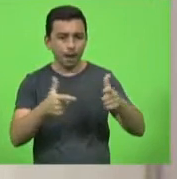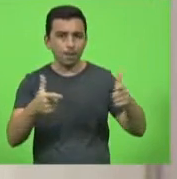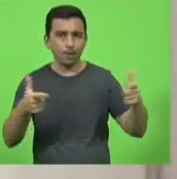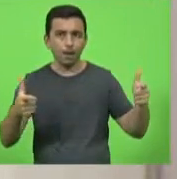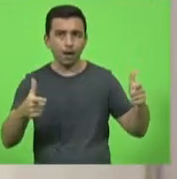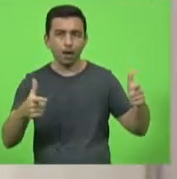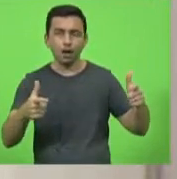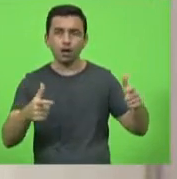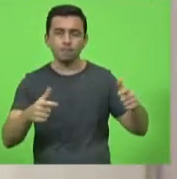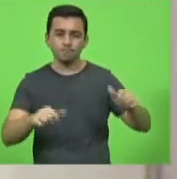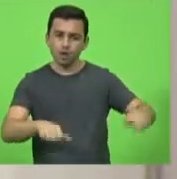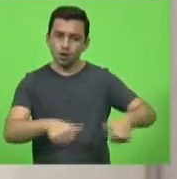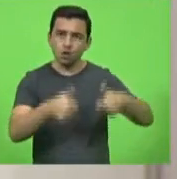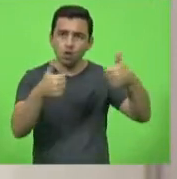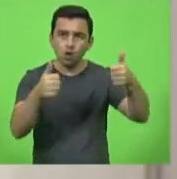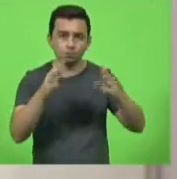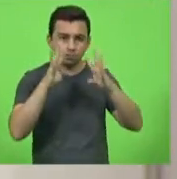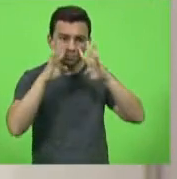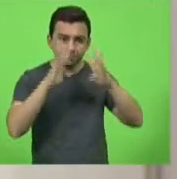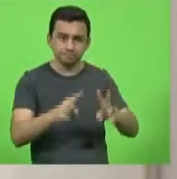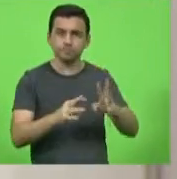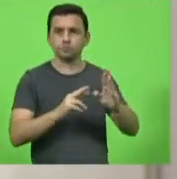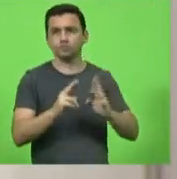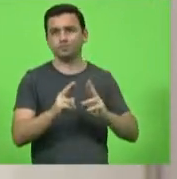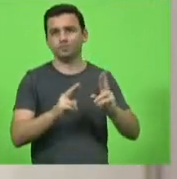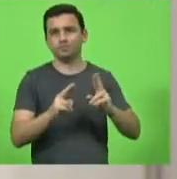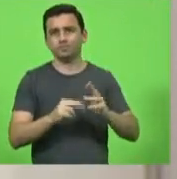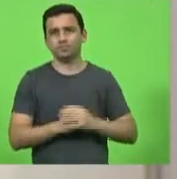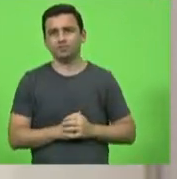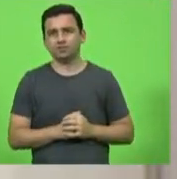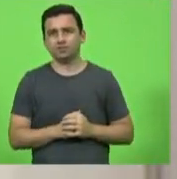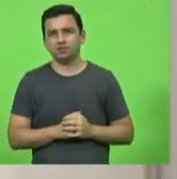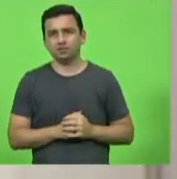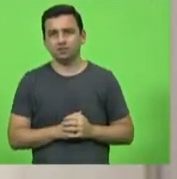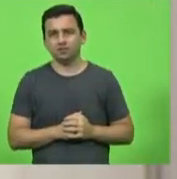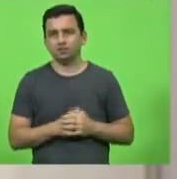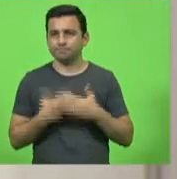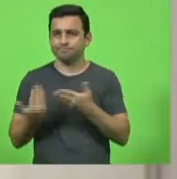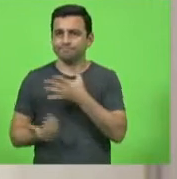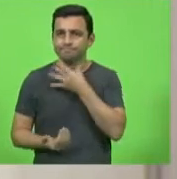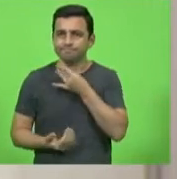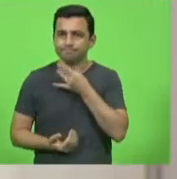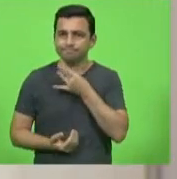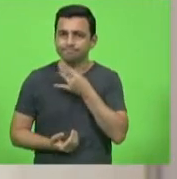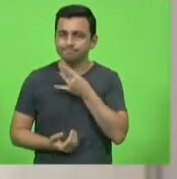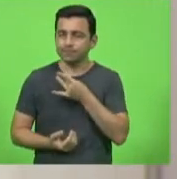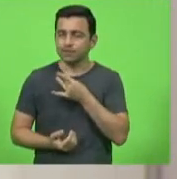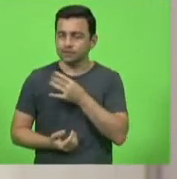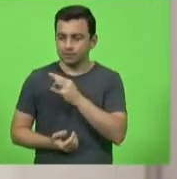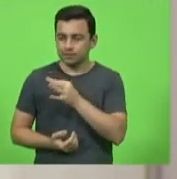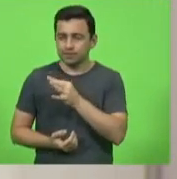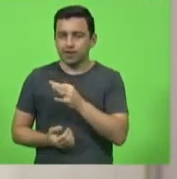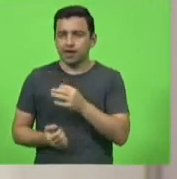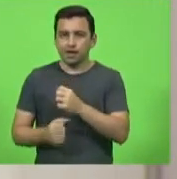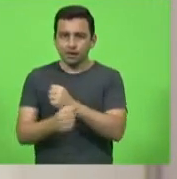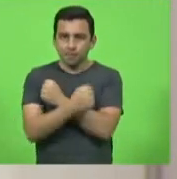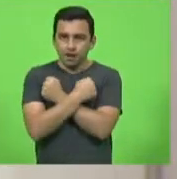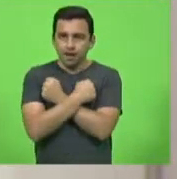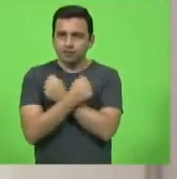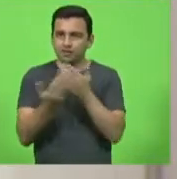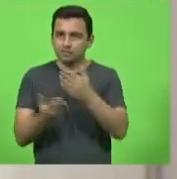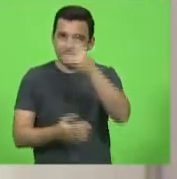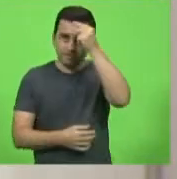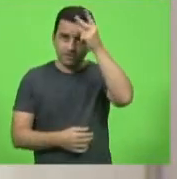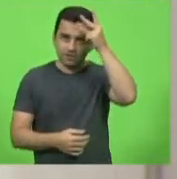reforma na atenção a essas rodovias aproveitar deputado Cobalquini mandar um abraço para o prefeito de caçador